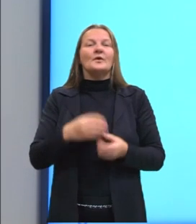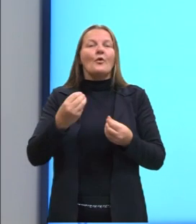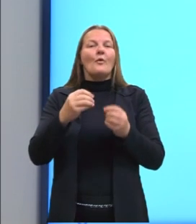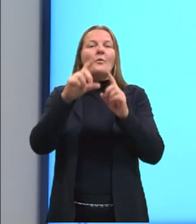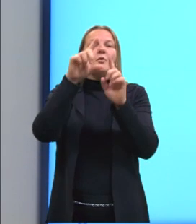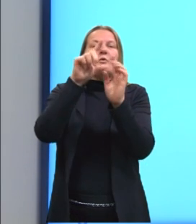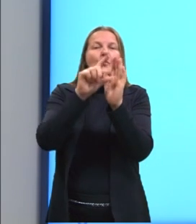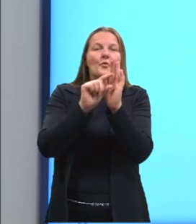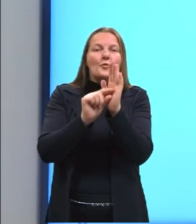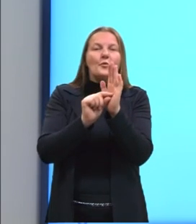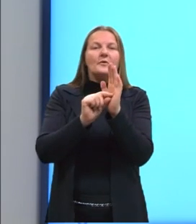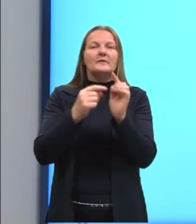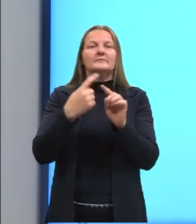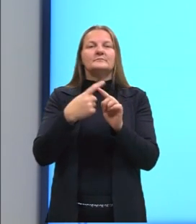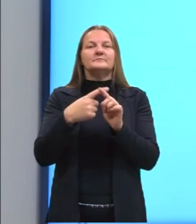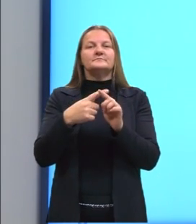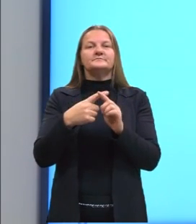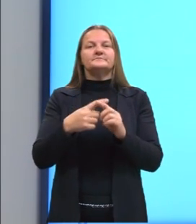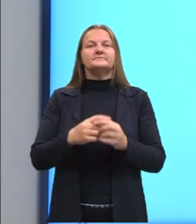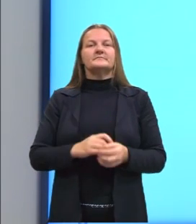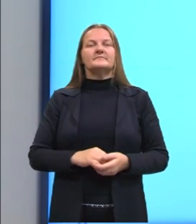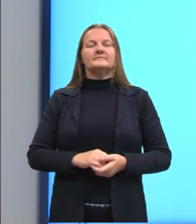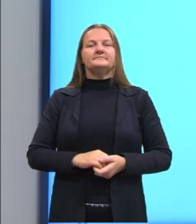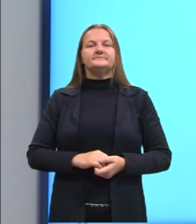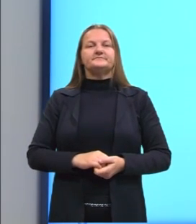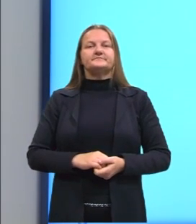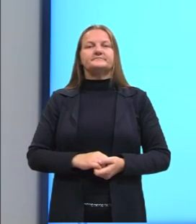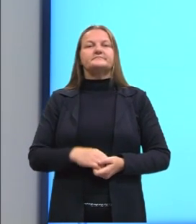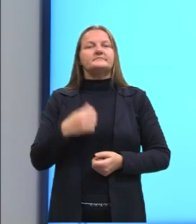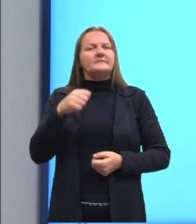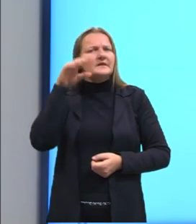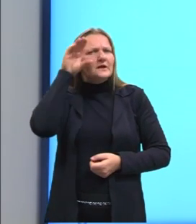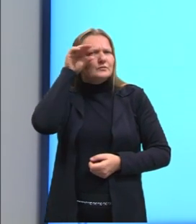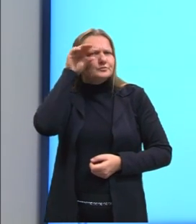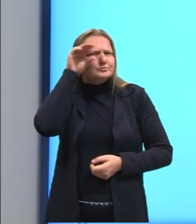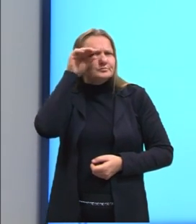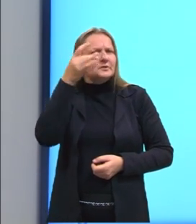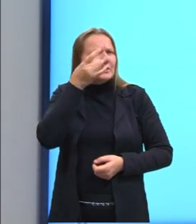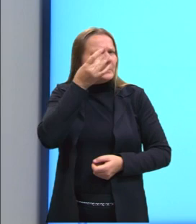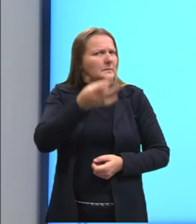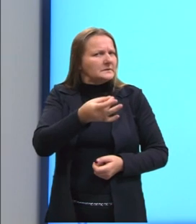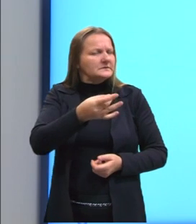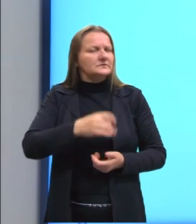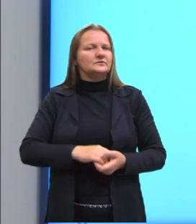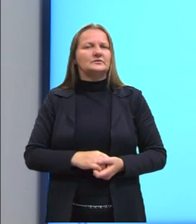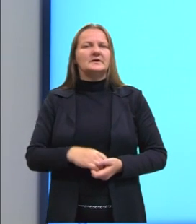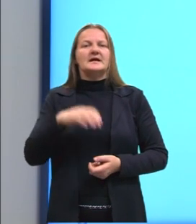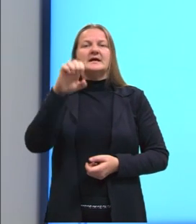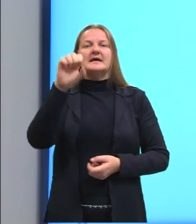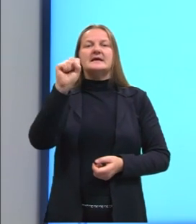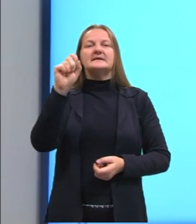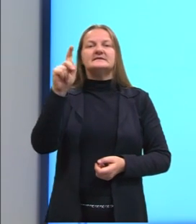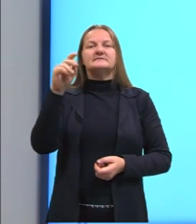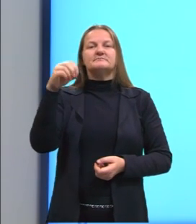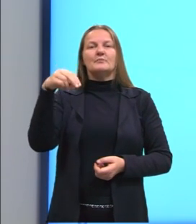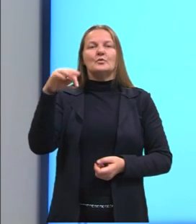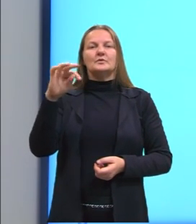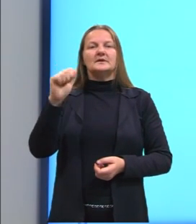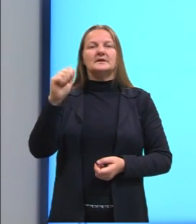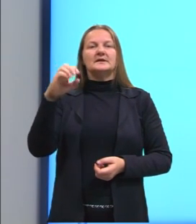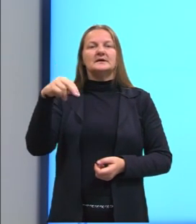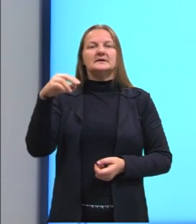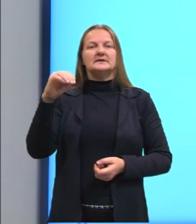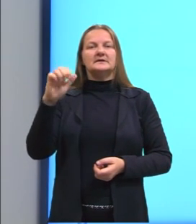geladeira? É justamente isso aqui que a gente tem que prestar atenção. De forma espontânea, isso aqui não pode